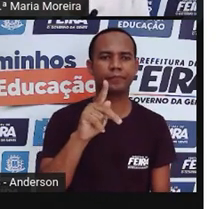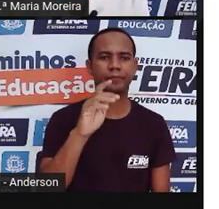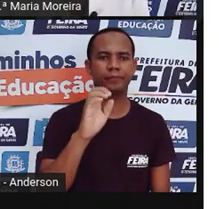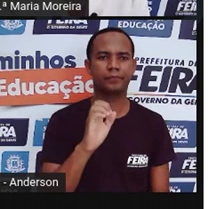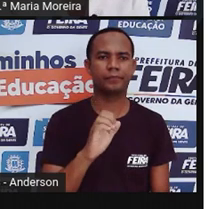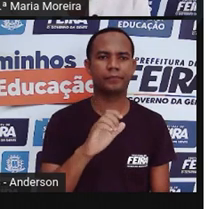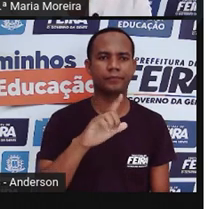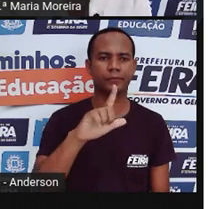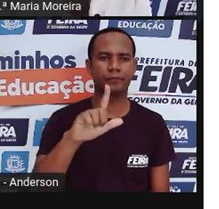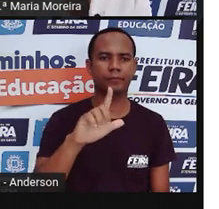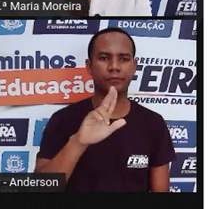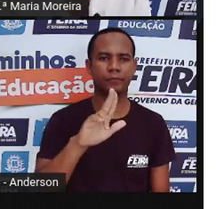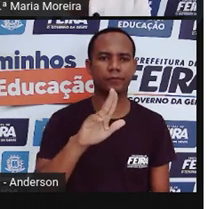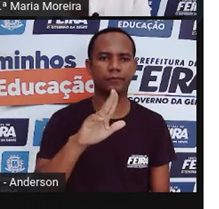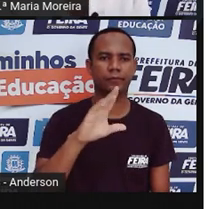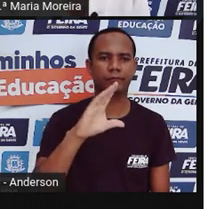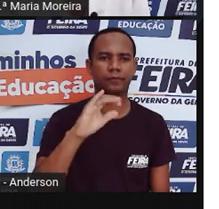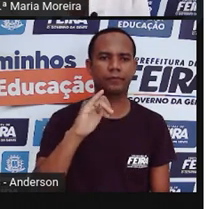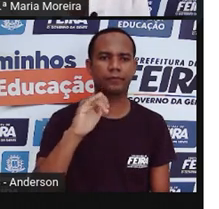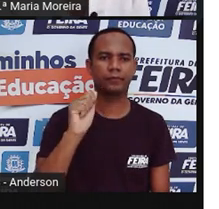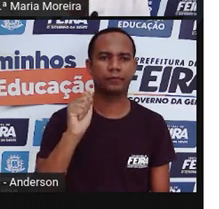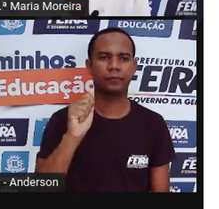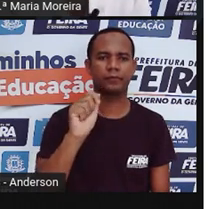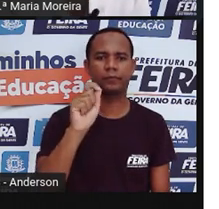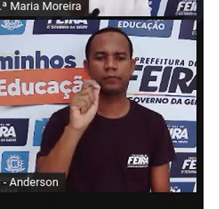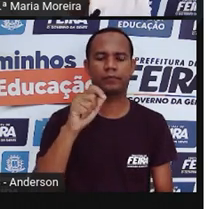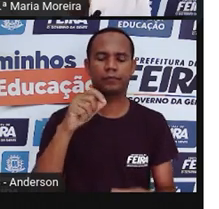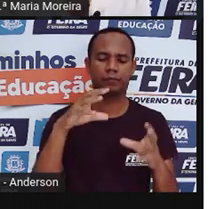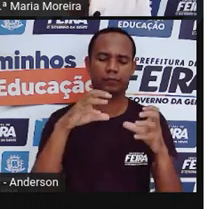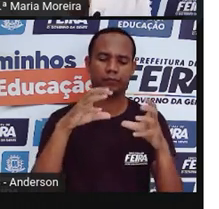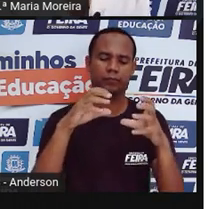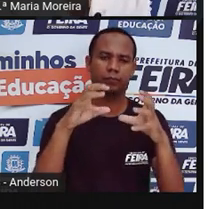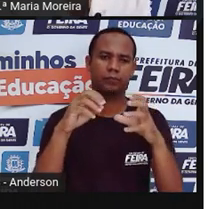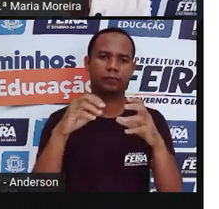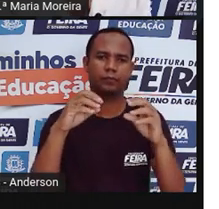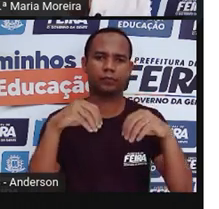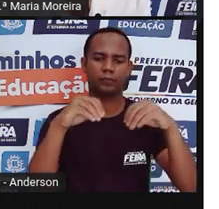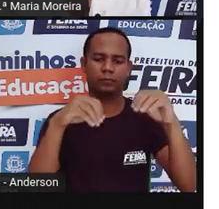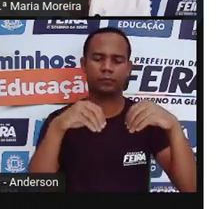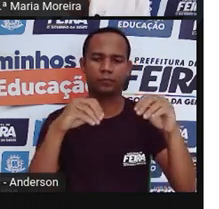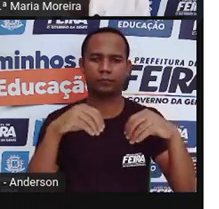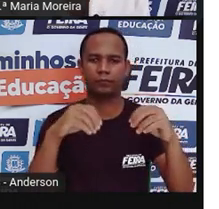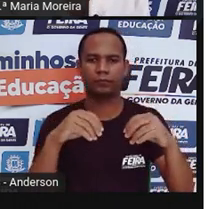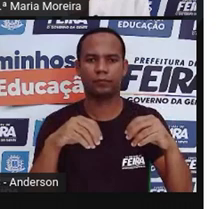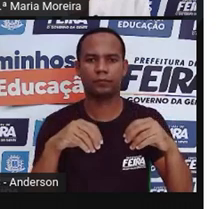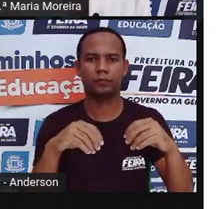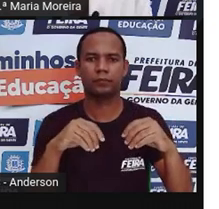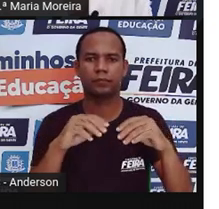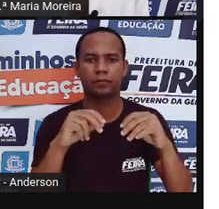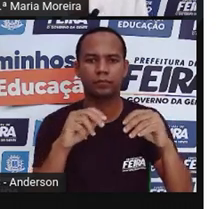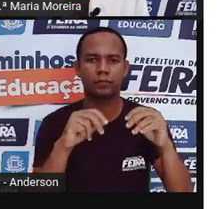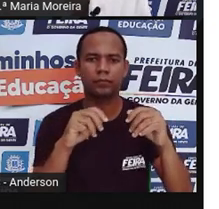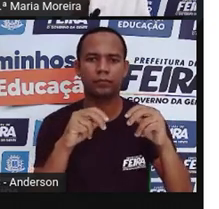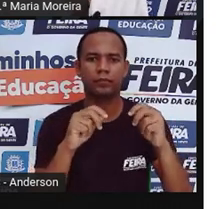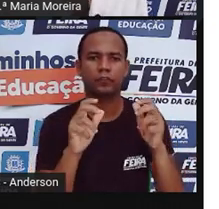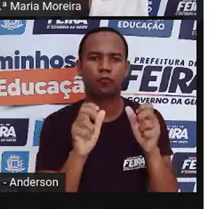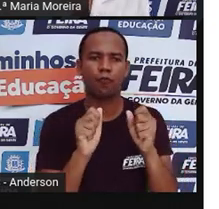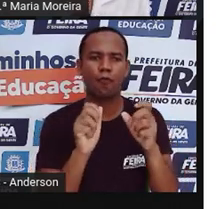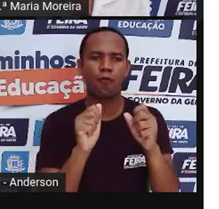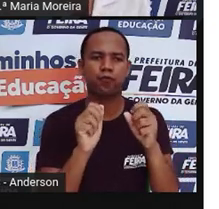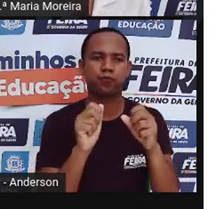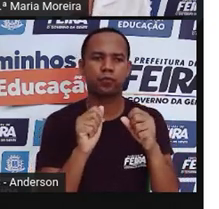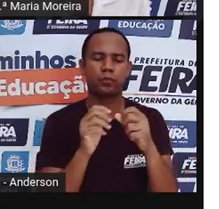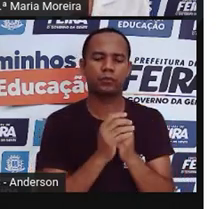Pelúcia, né, pelúcia é um tecido feito de lã, seda, algodão ou fibra sintética. Quem aí tem um